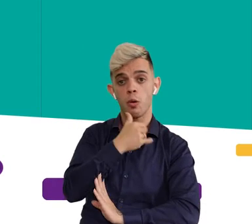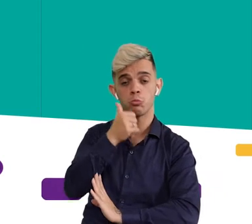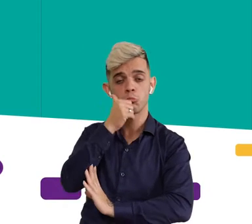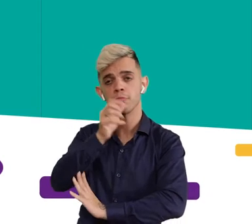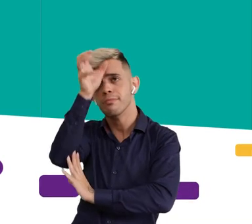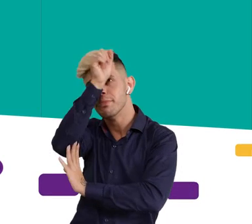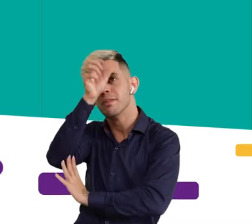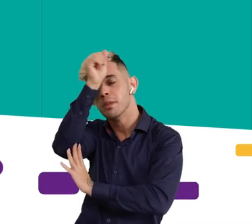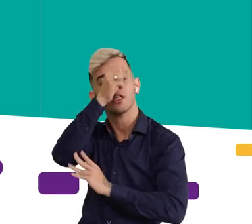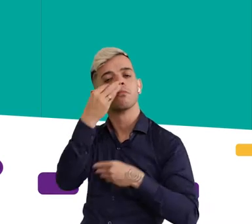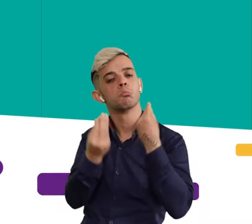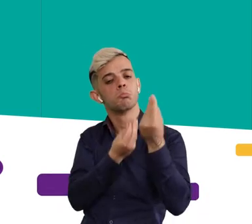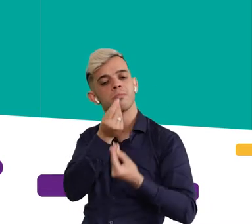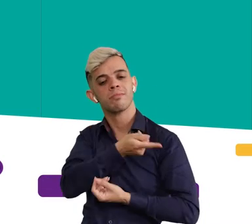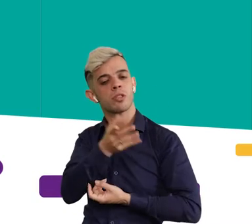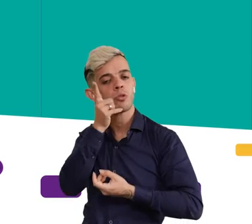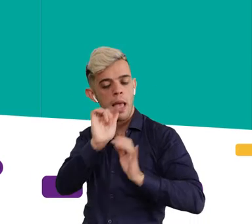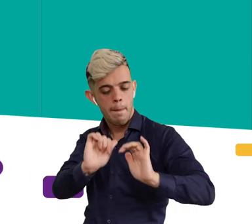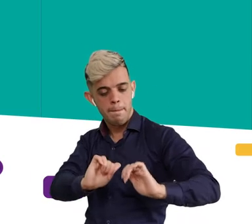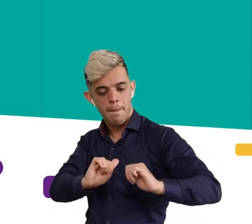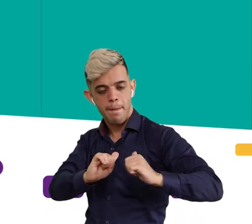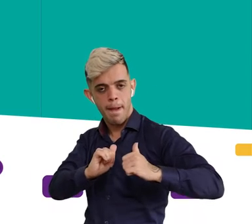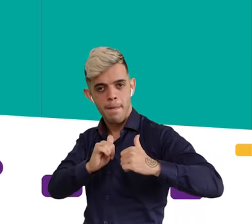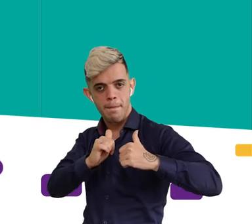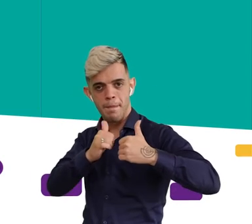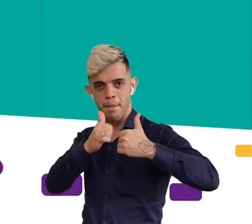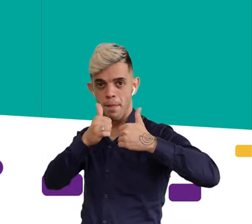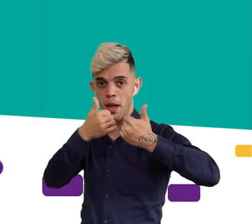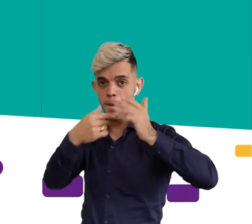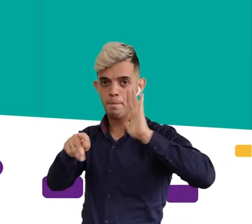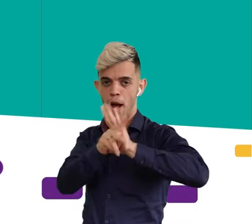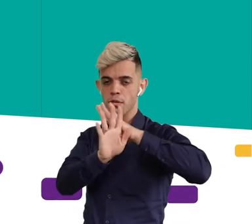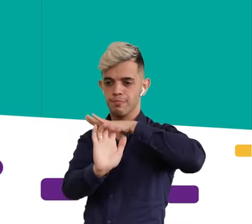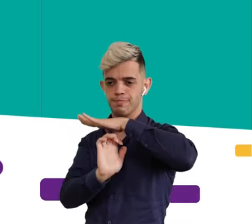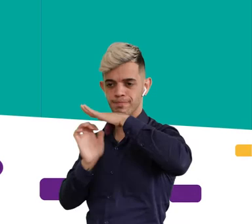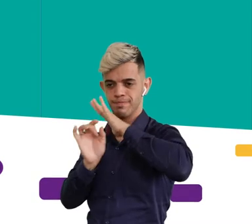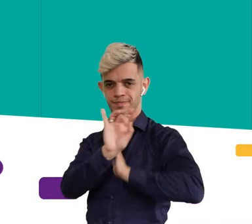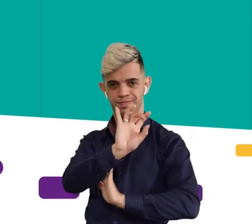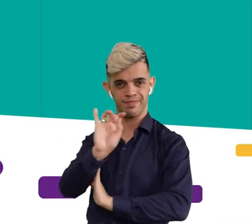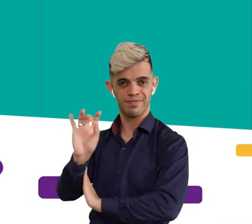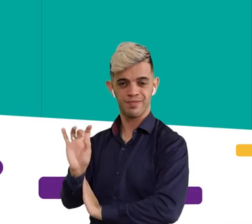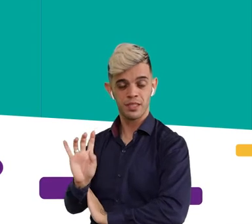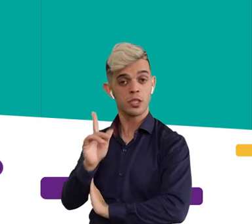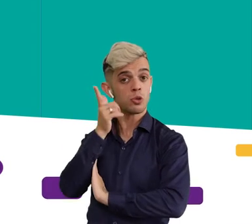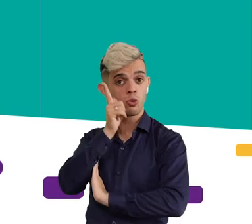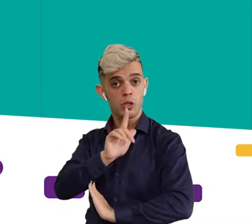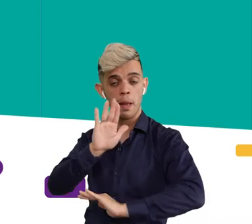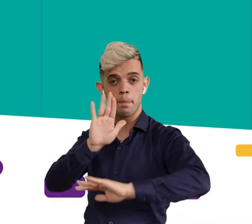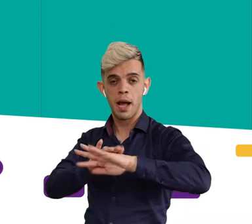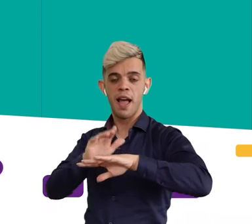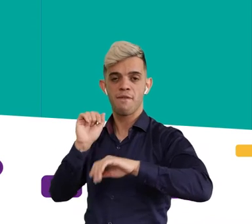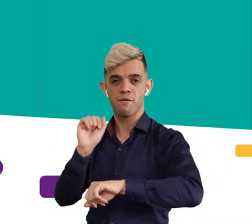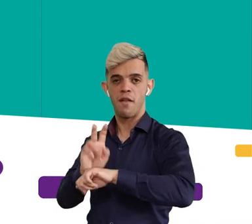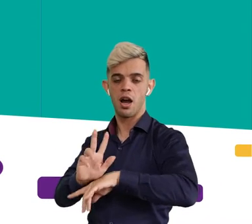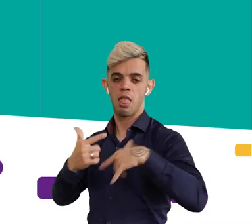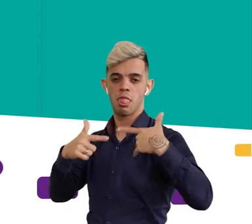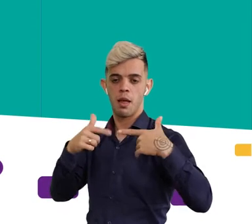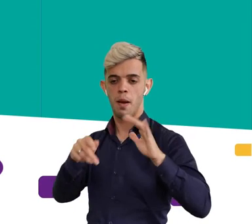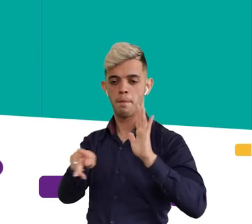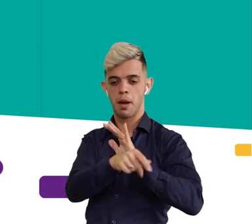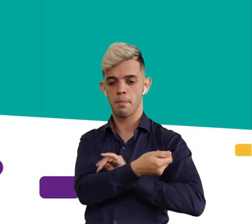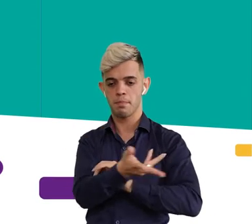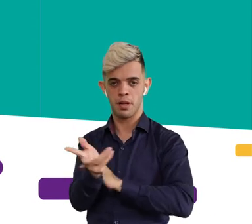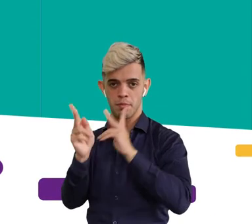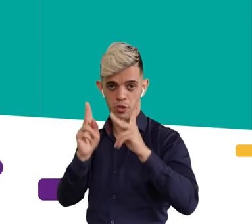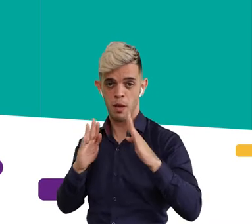onde capacitamos homens e mulheres para que possam melhorar cada vez mais as suas empresas e assim